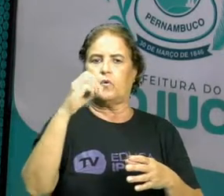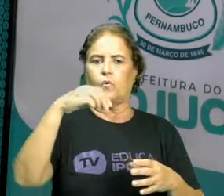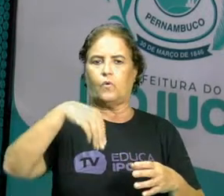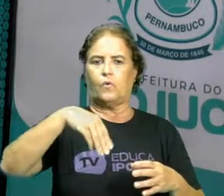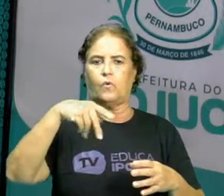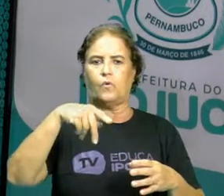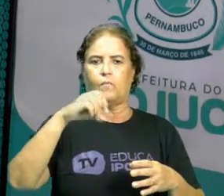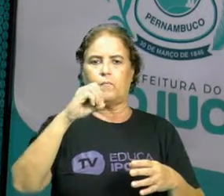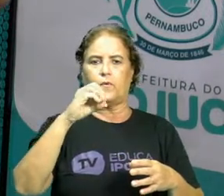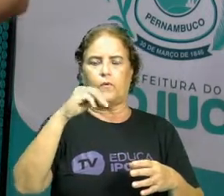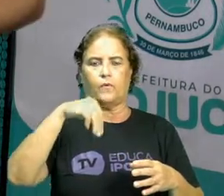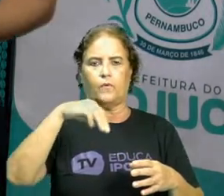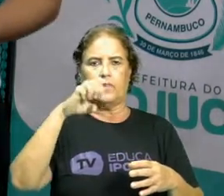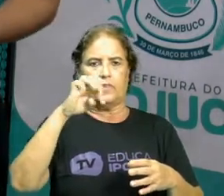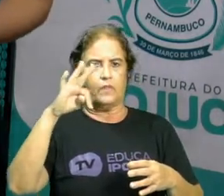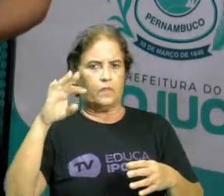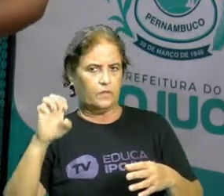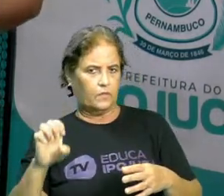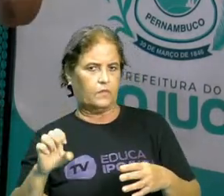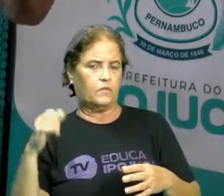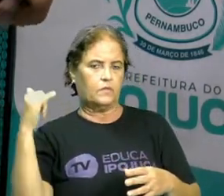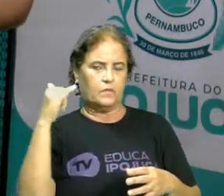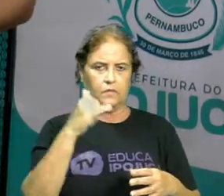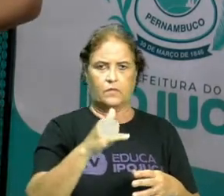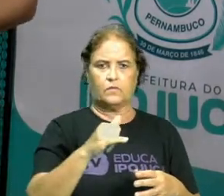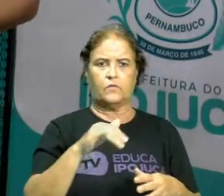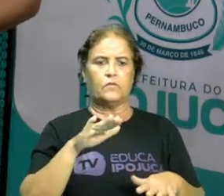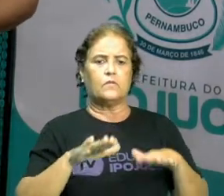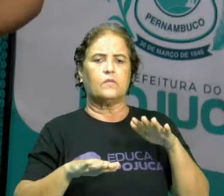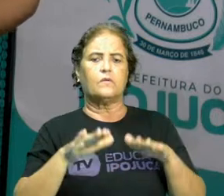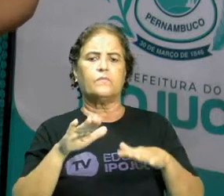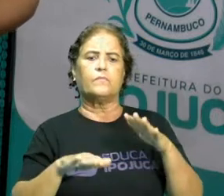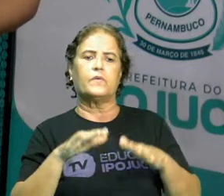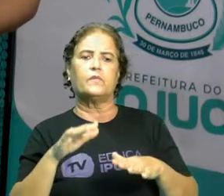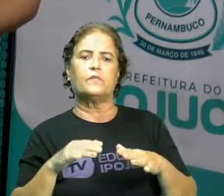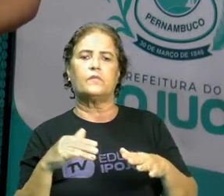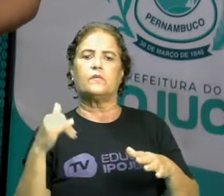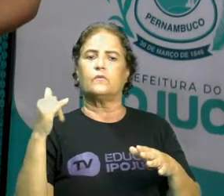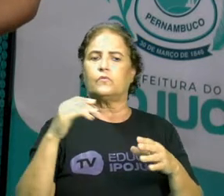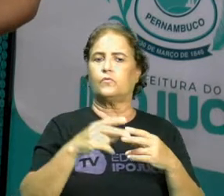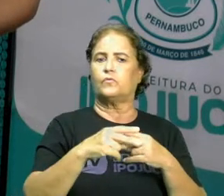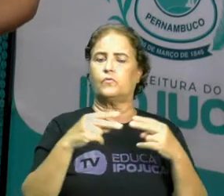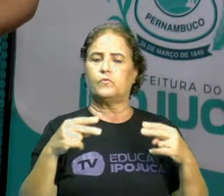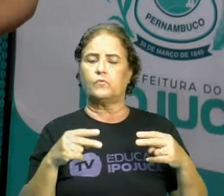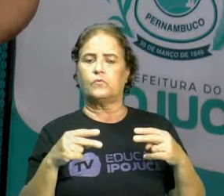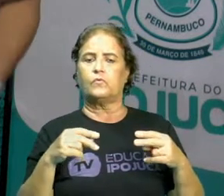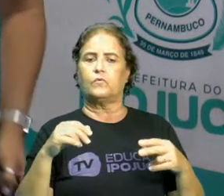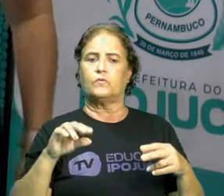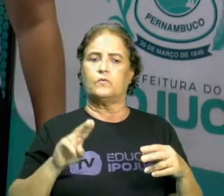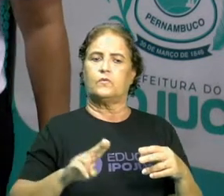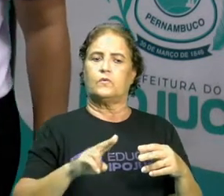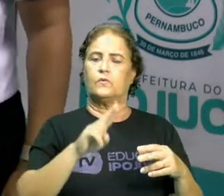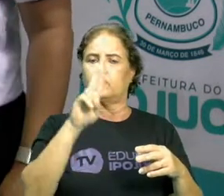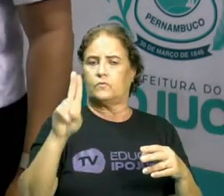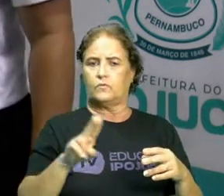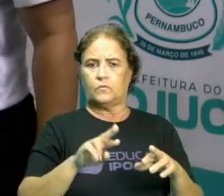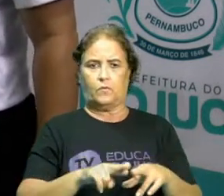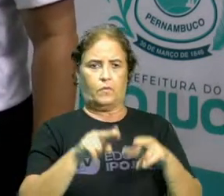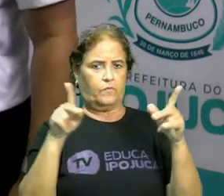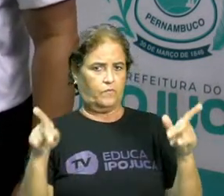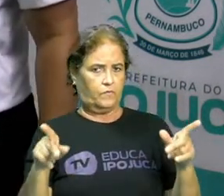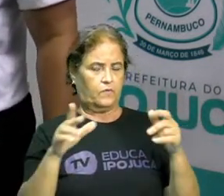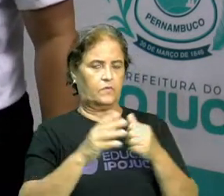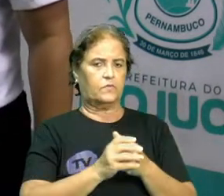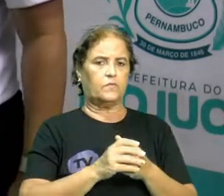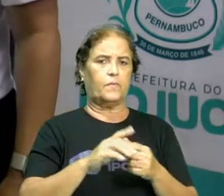E, de acordo com o tipo de aparelho, eles podem ser ligados de umas formas bem diferentes. Uma coisa